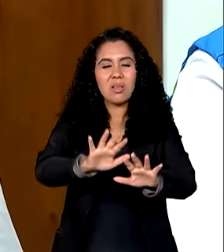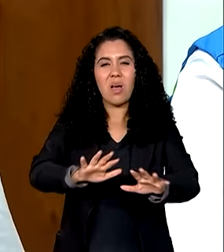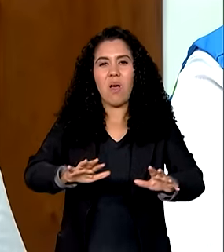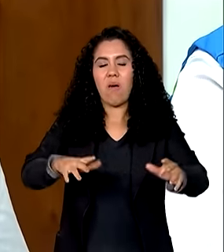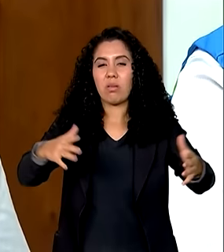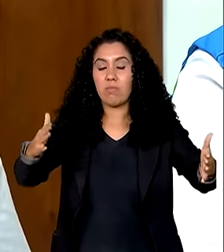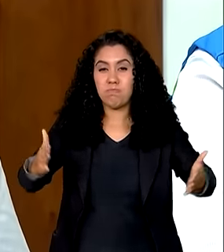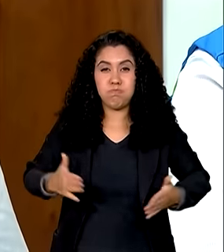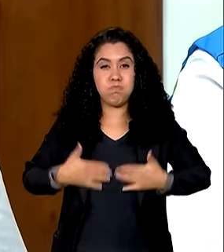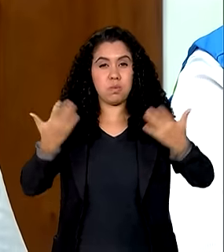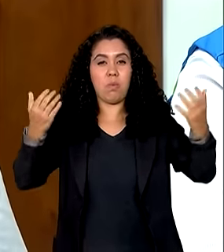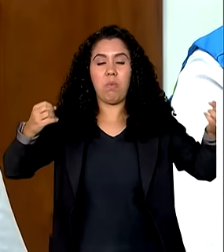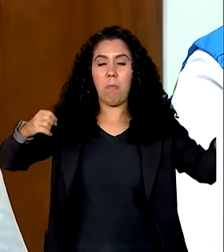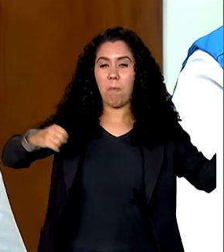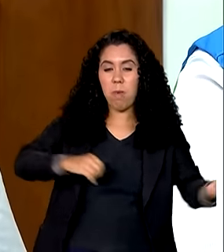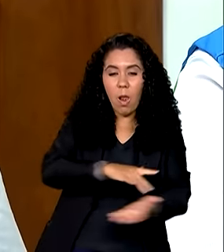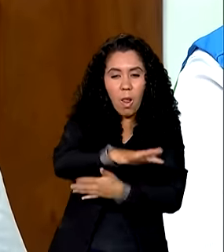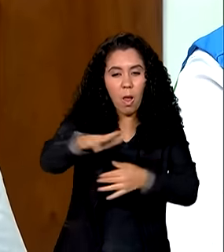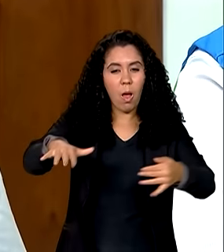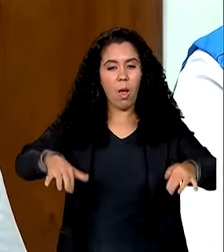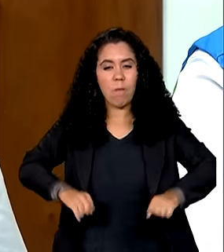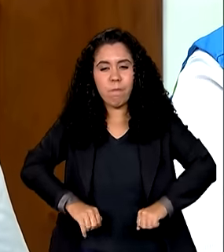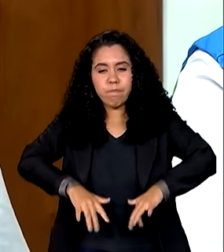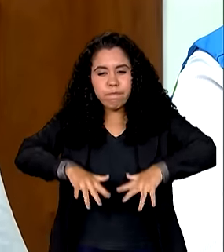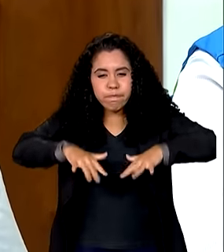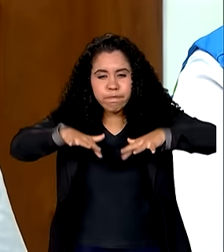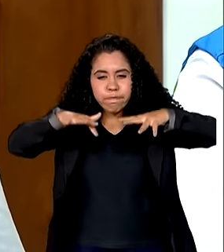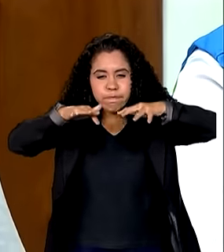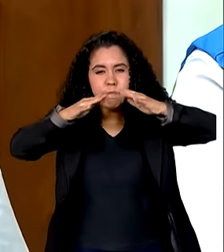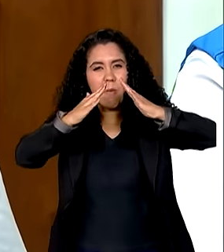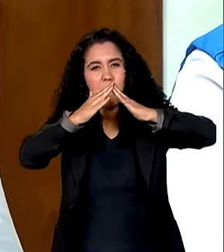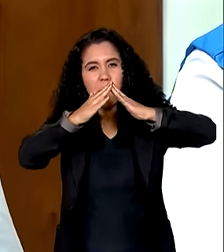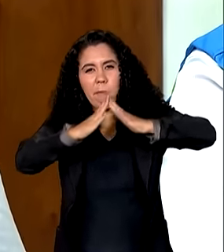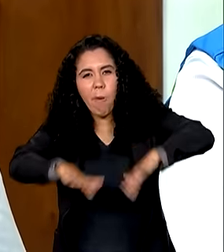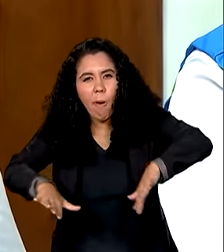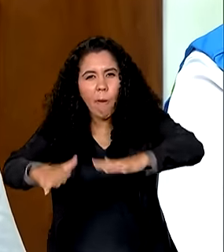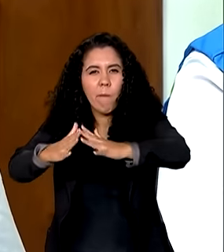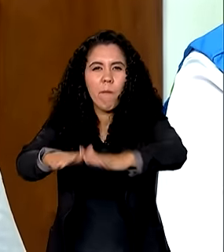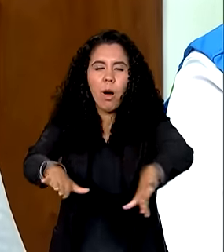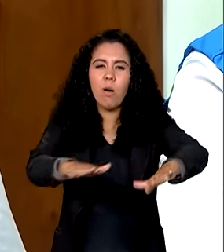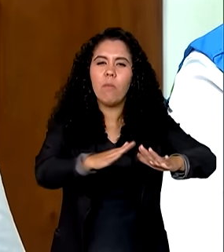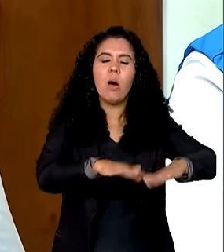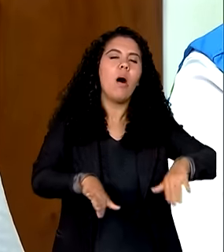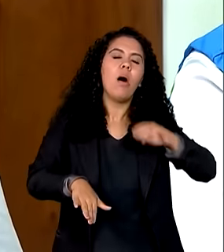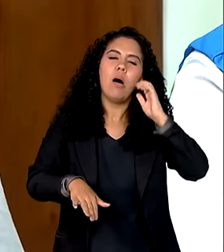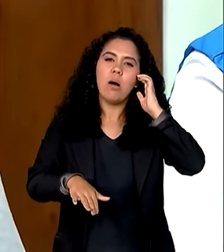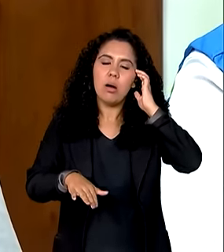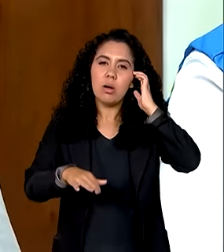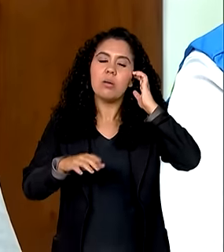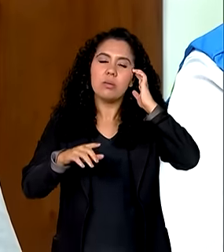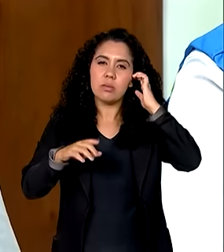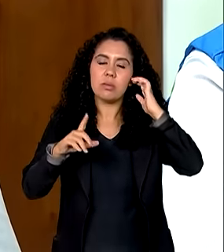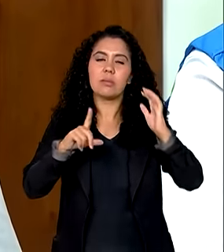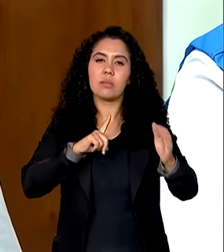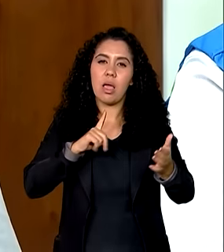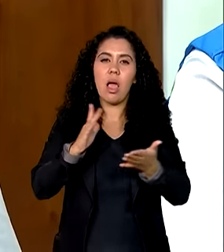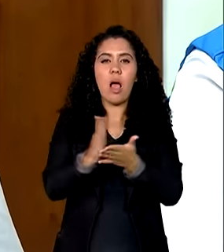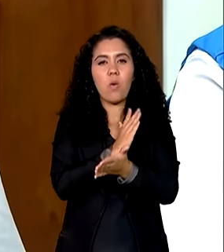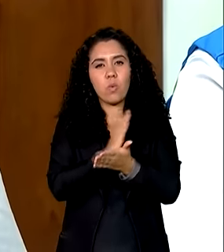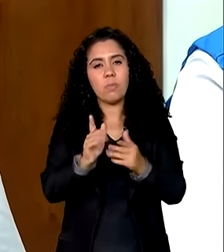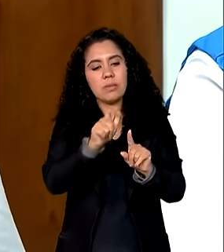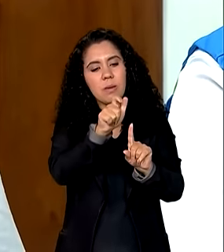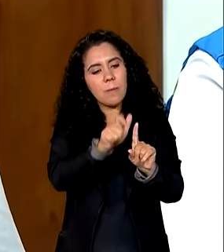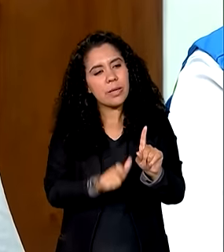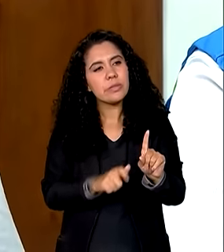mundo que pega todo mundo há pessoas que certamente são pessoas que